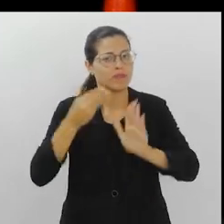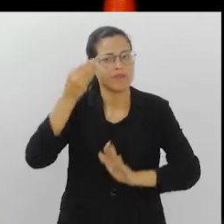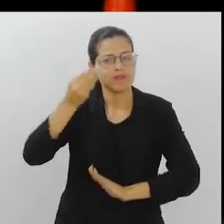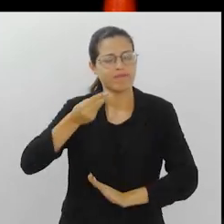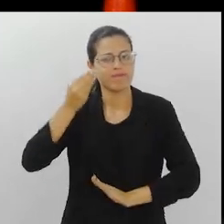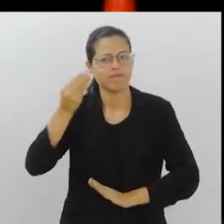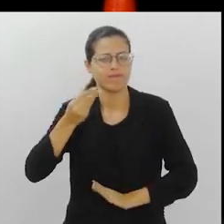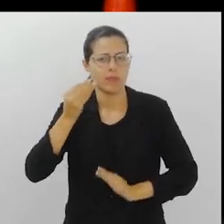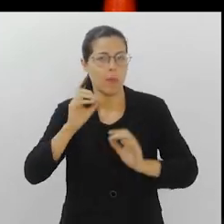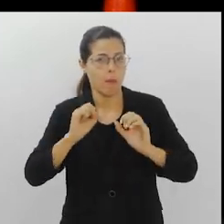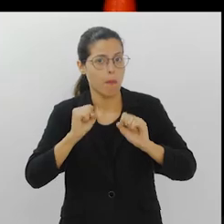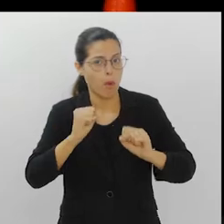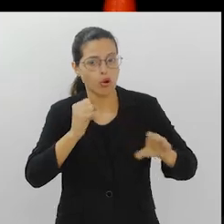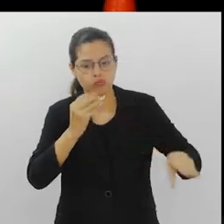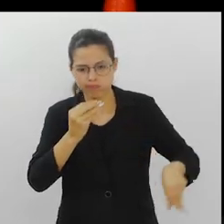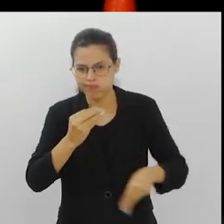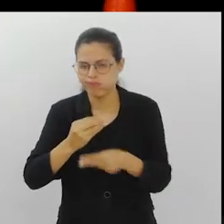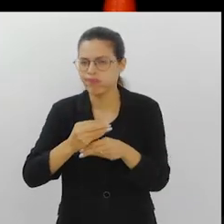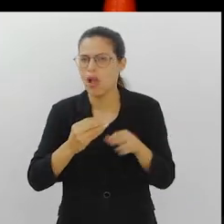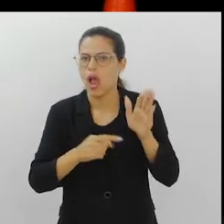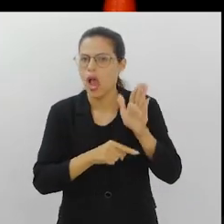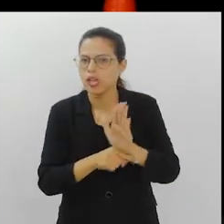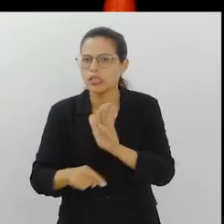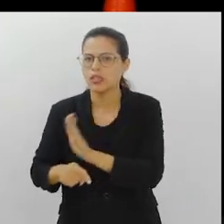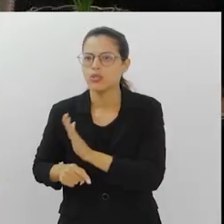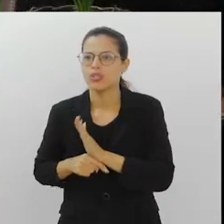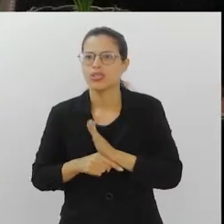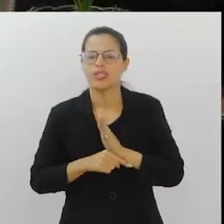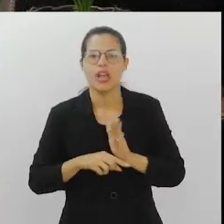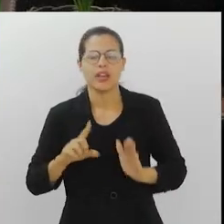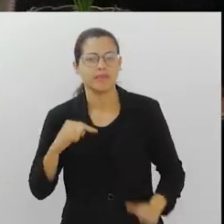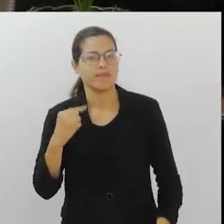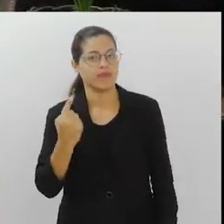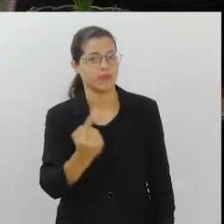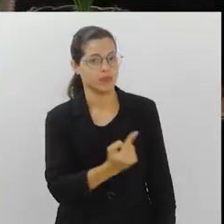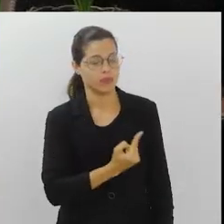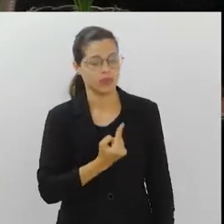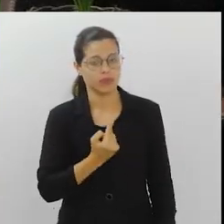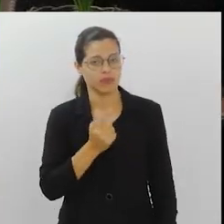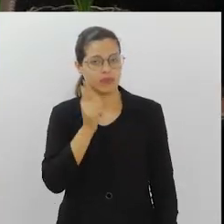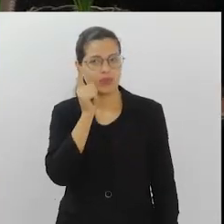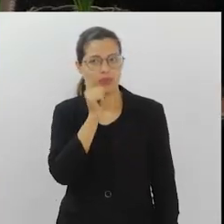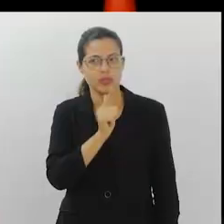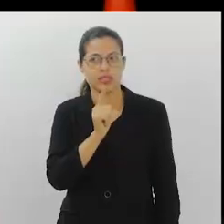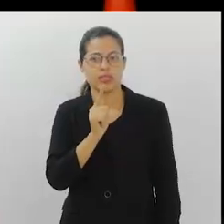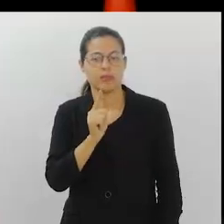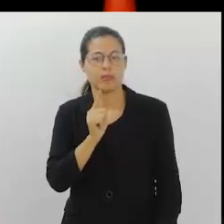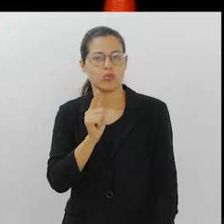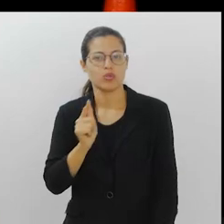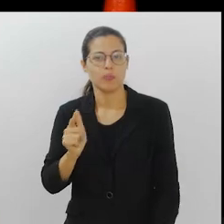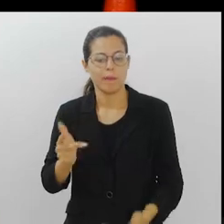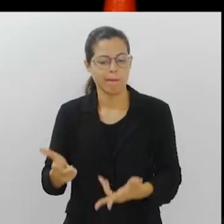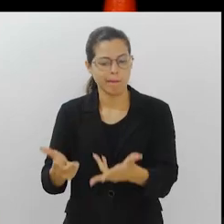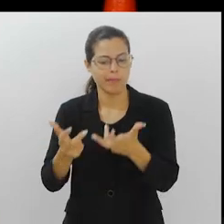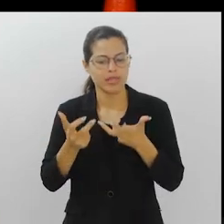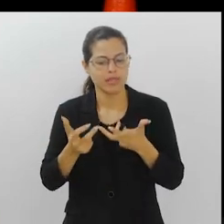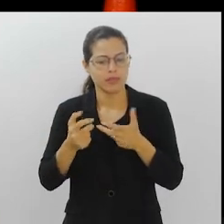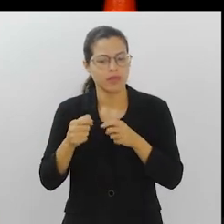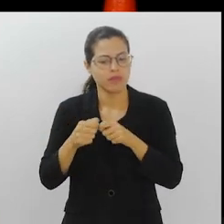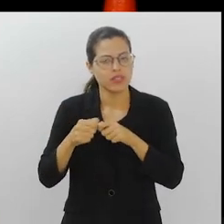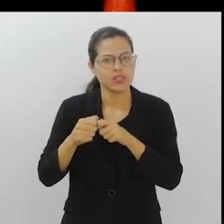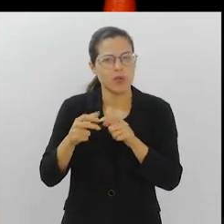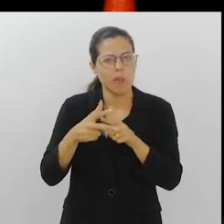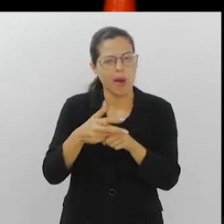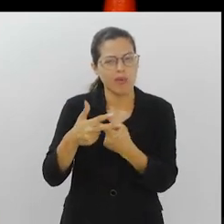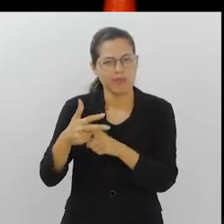experiências que podem ser uma contribuição enorme para que eu, você e qualquer outra pessoa consiga olhar aquilo e, de repente,